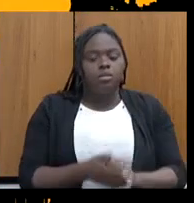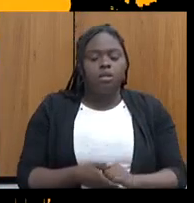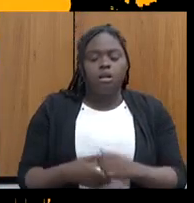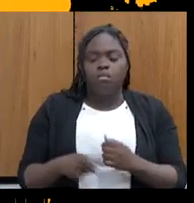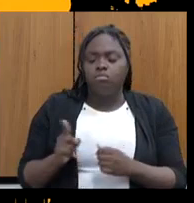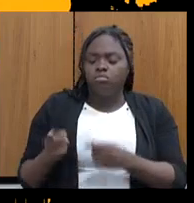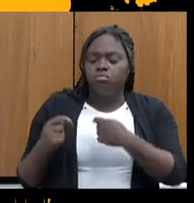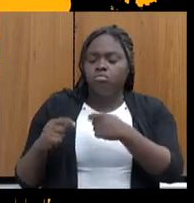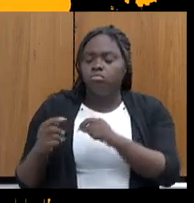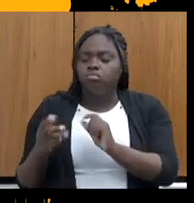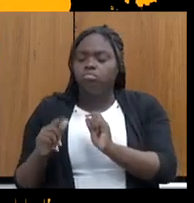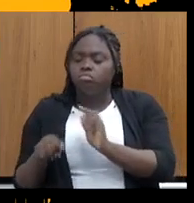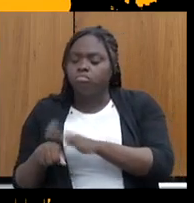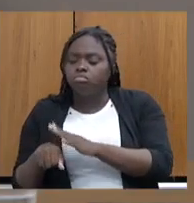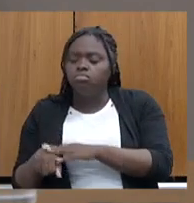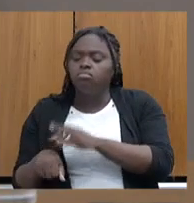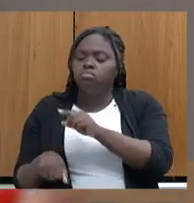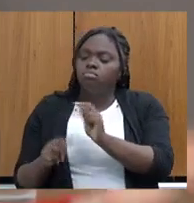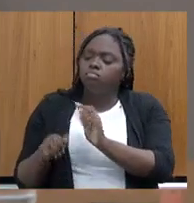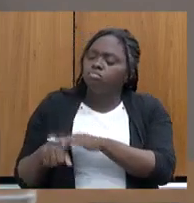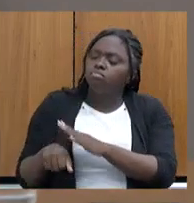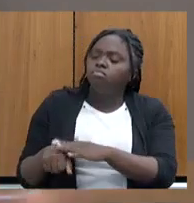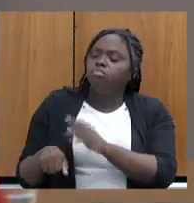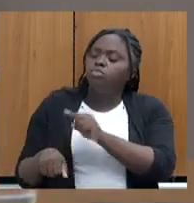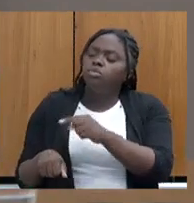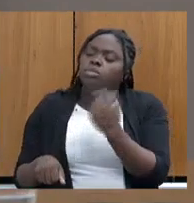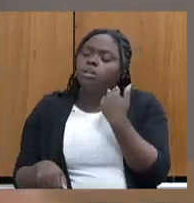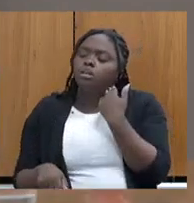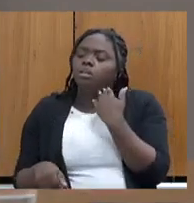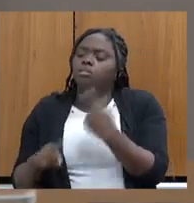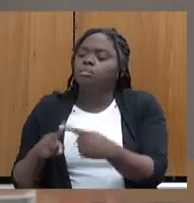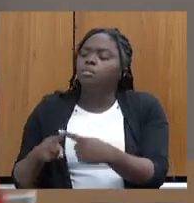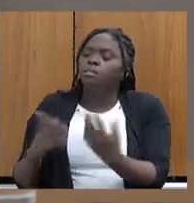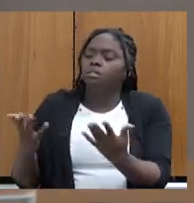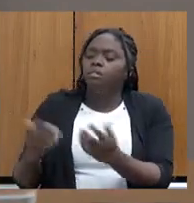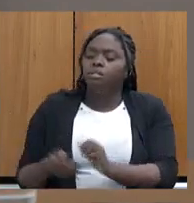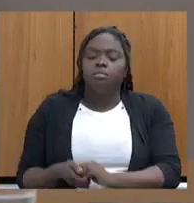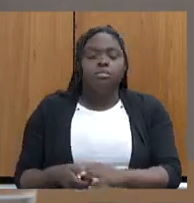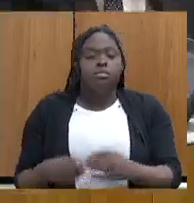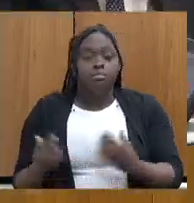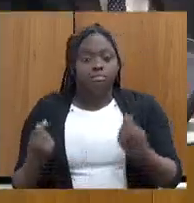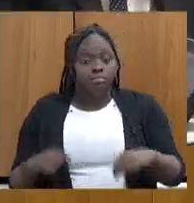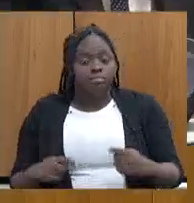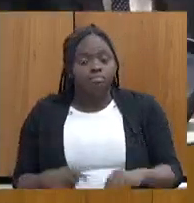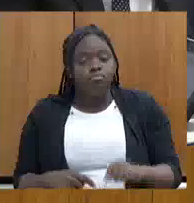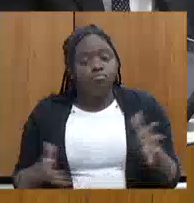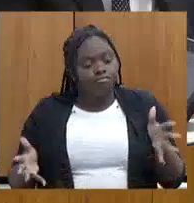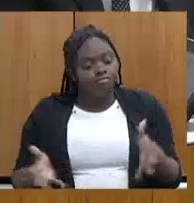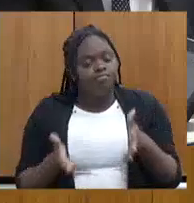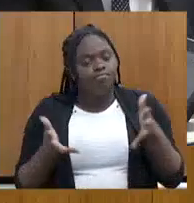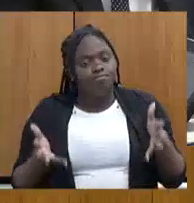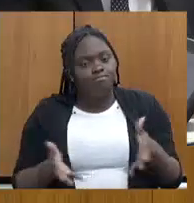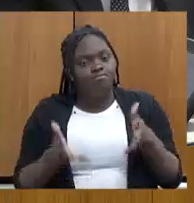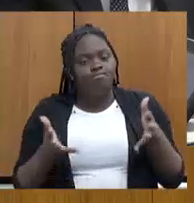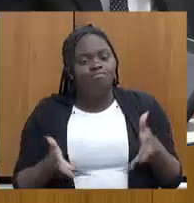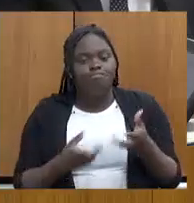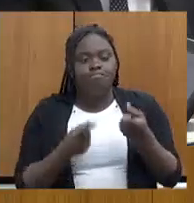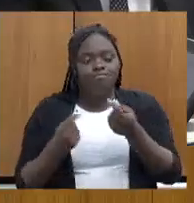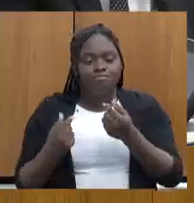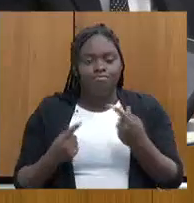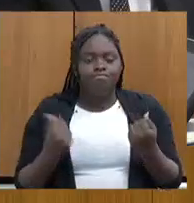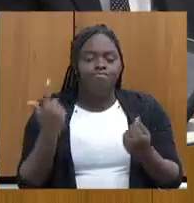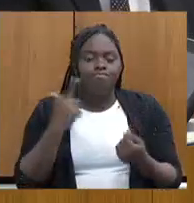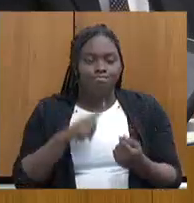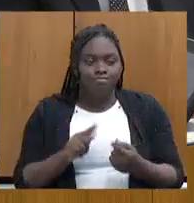fazer isso. Você está fazendo? Por que você está desanimado ou não? Nós temos que trazer essas pessoas, estimulá-las a gerarem renda. E